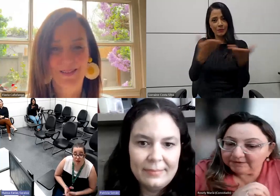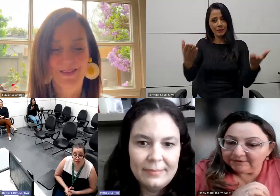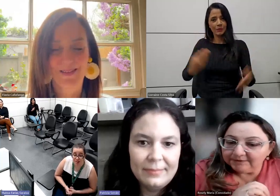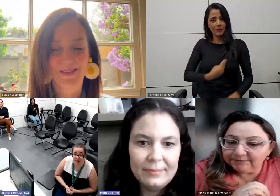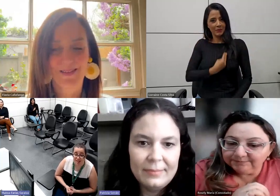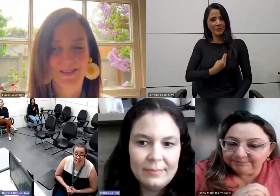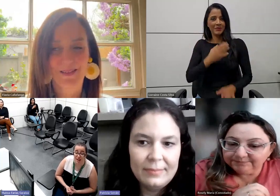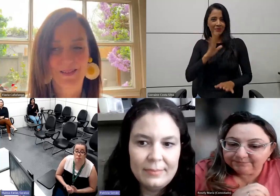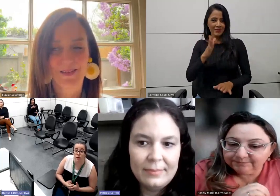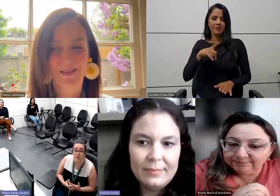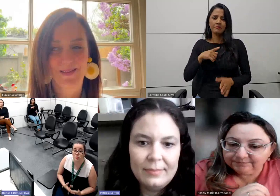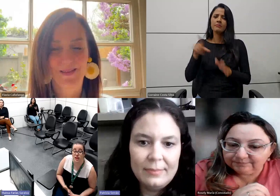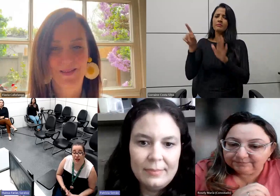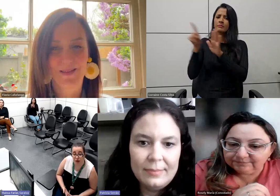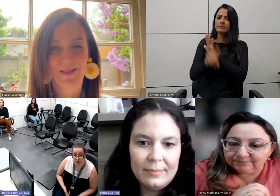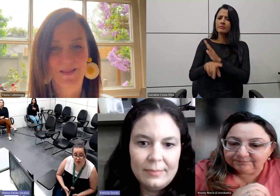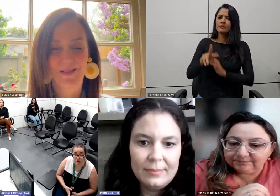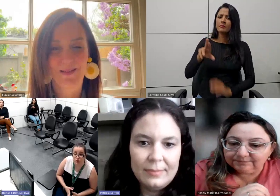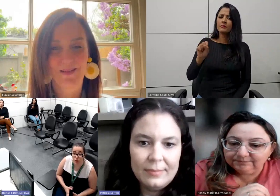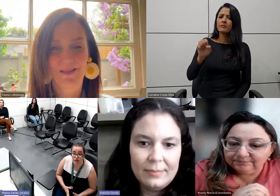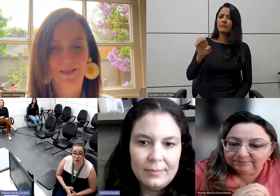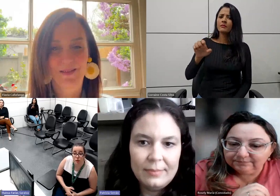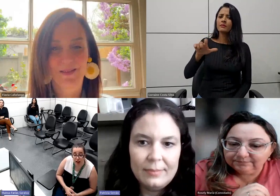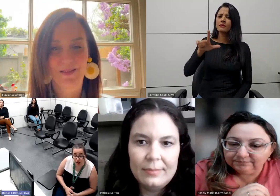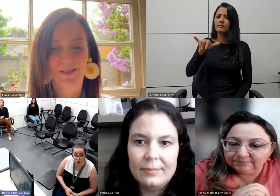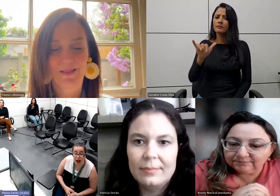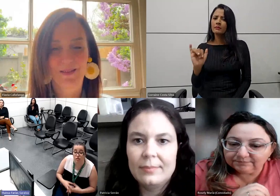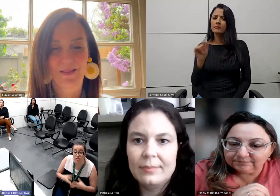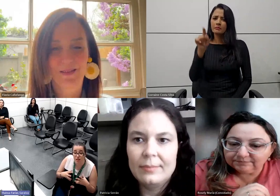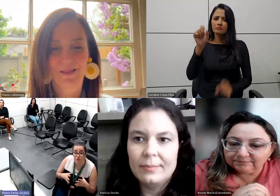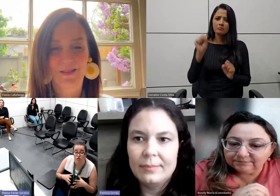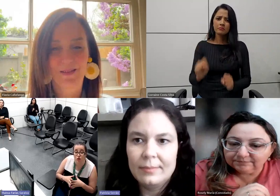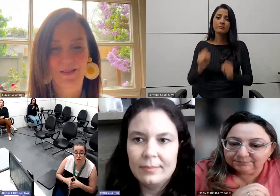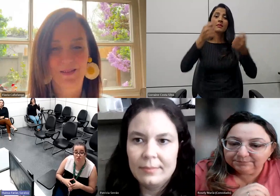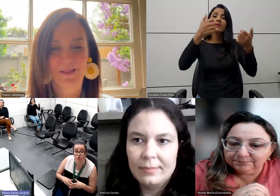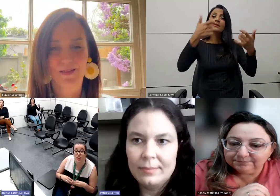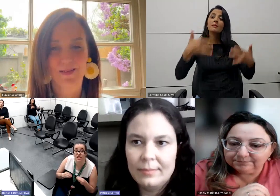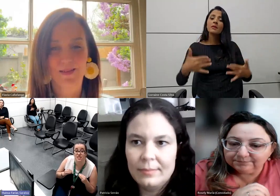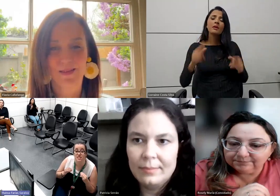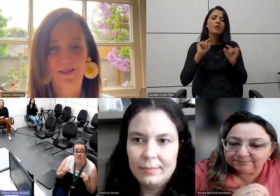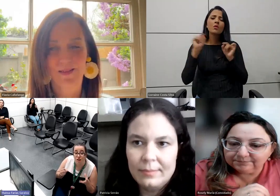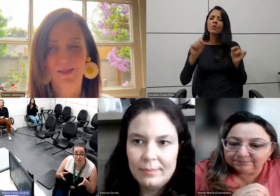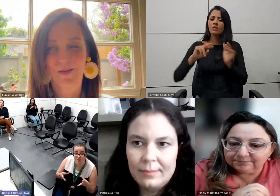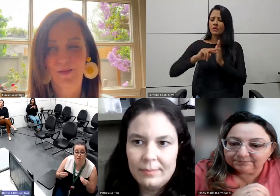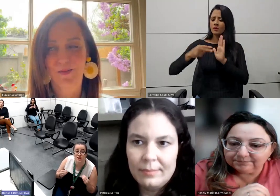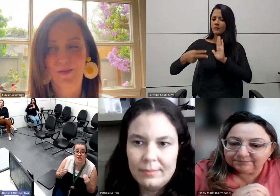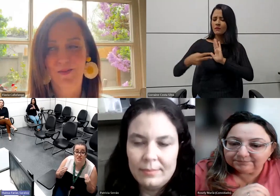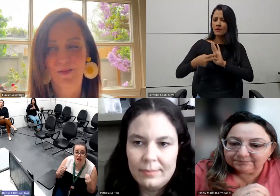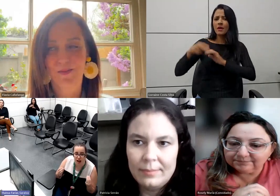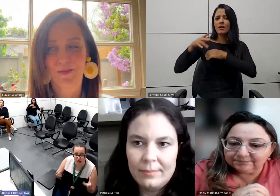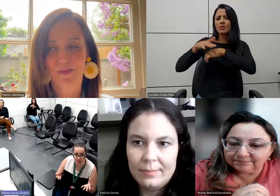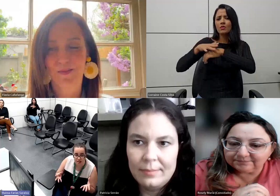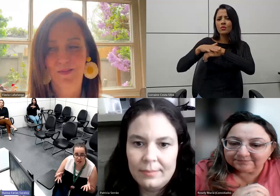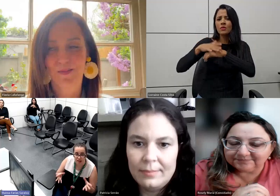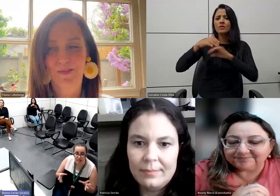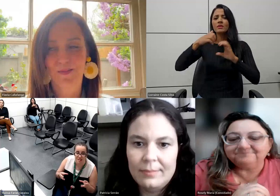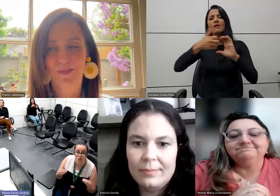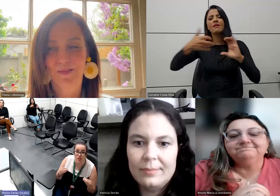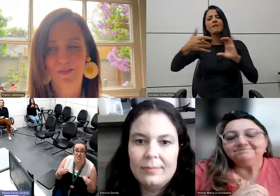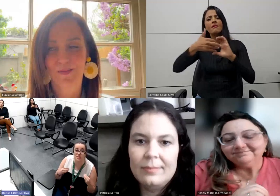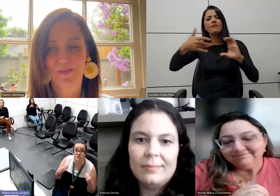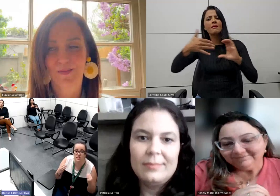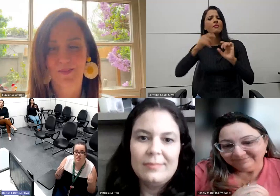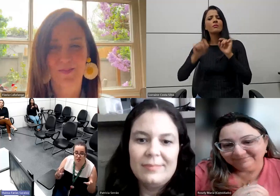perguntar para a Roseli se ela pode explicar um pouquinho melhor, afinal de contas, o que são essas doenças raras,